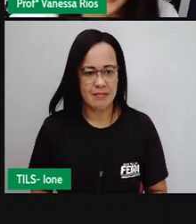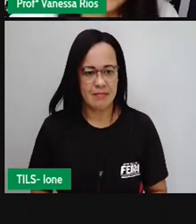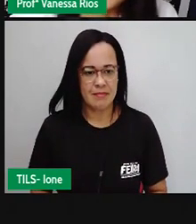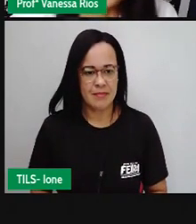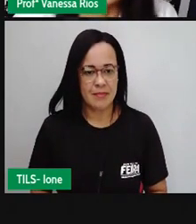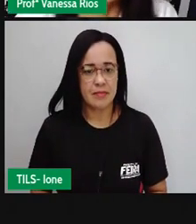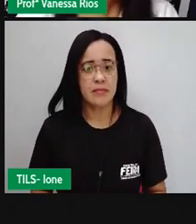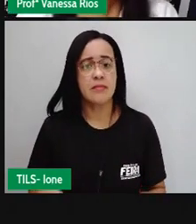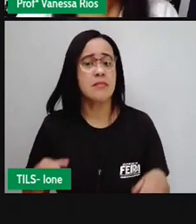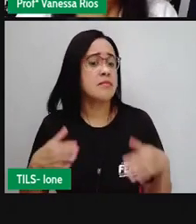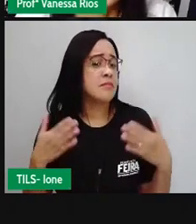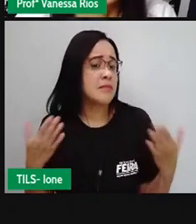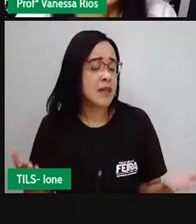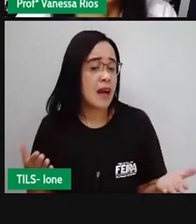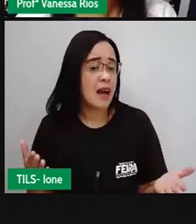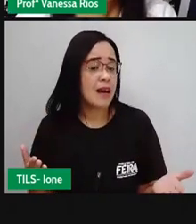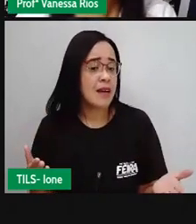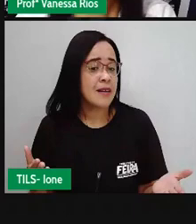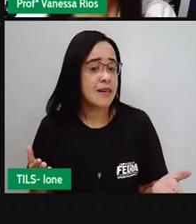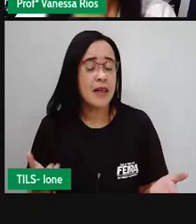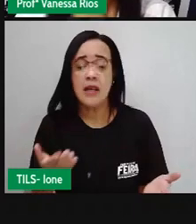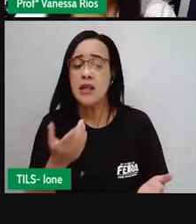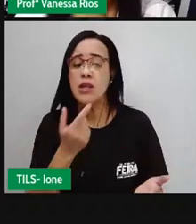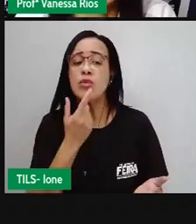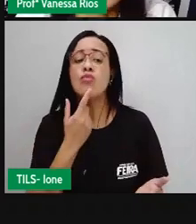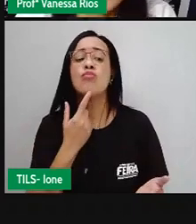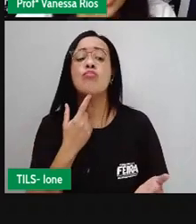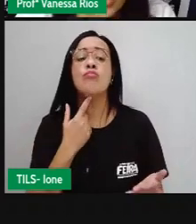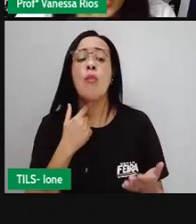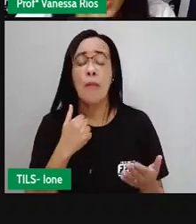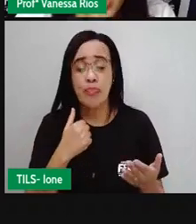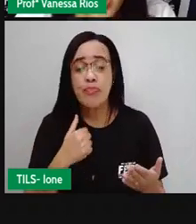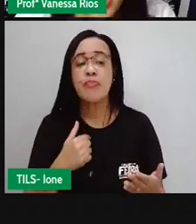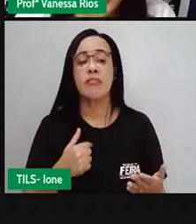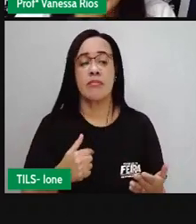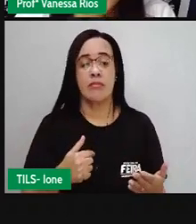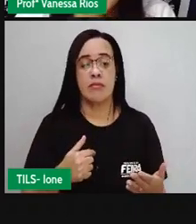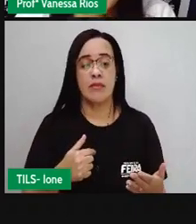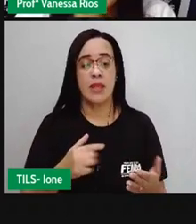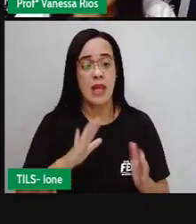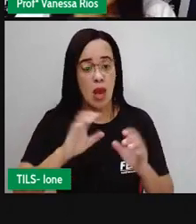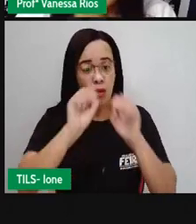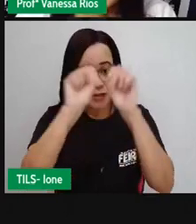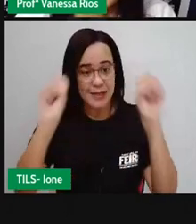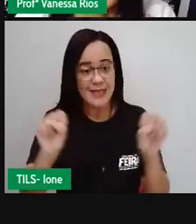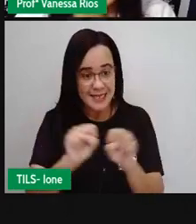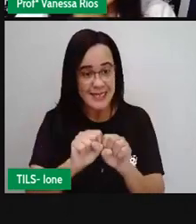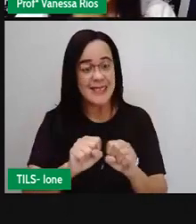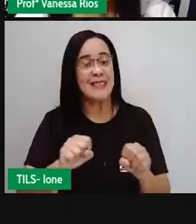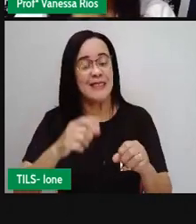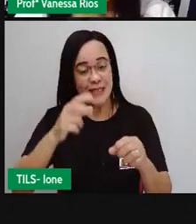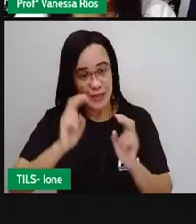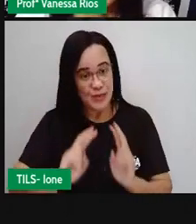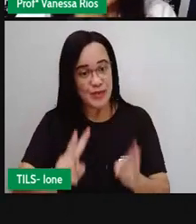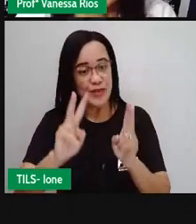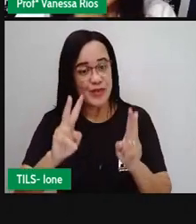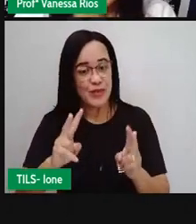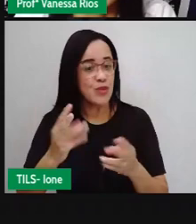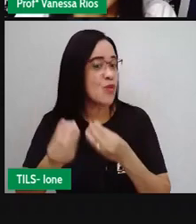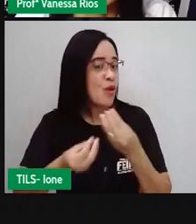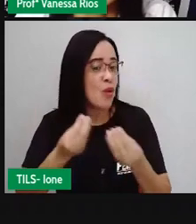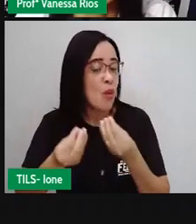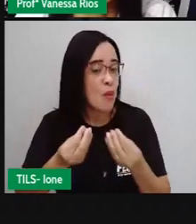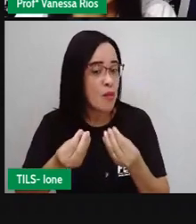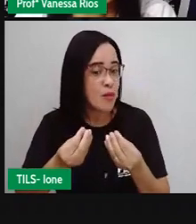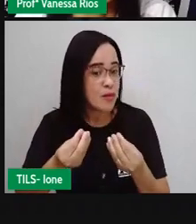E aí depois que a gente engole, o alimento, o caminho, continua. A gente já observou no vídeo, mas a Prócia destacou aqui